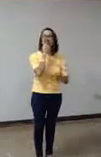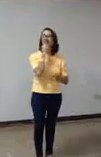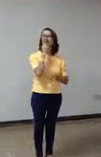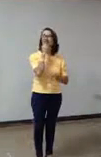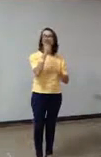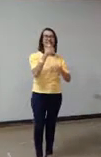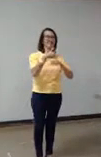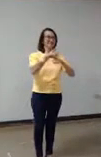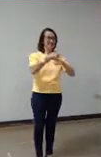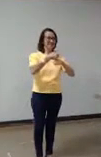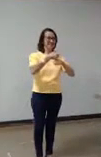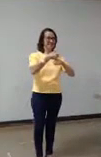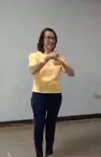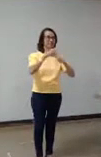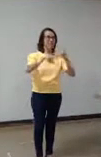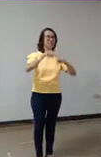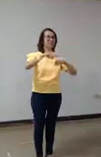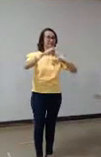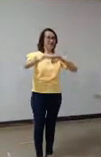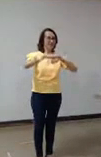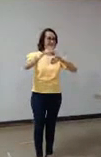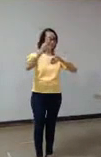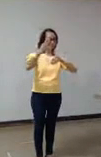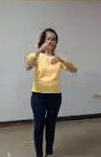exposta no material dela,